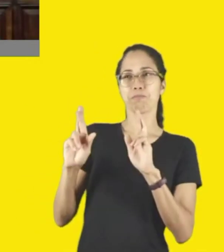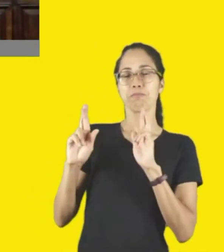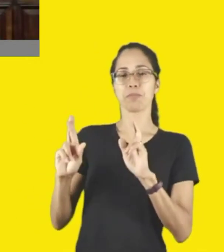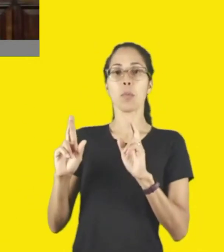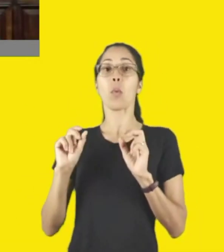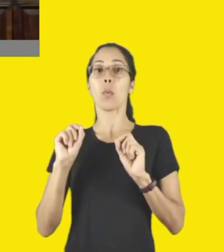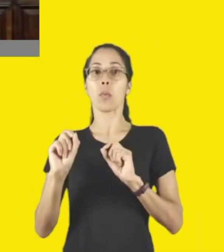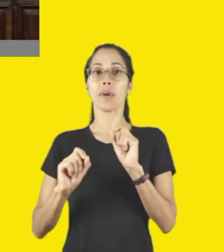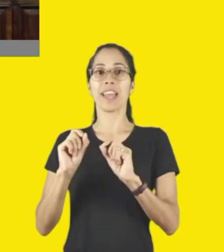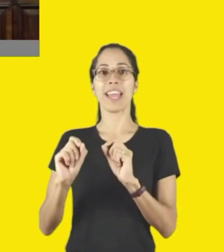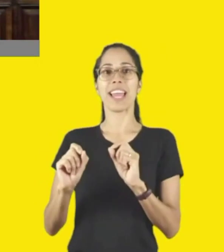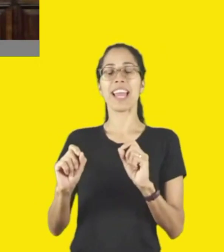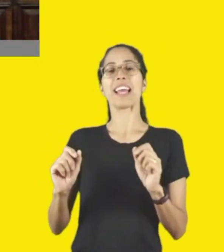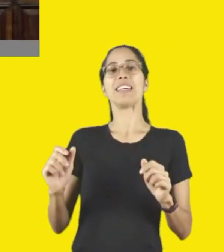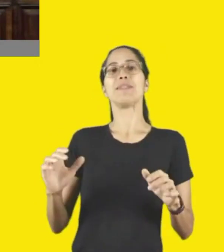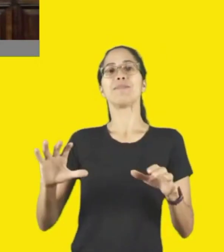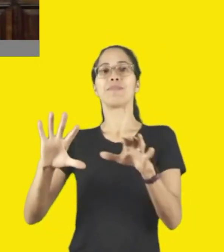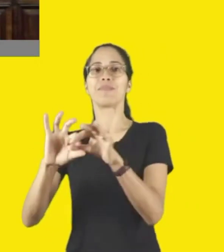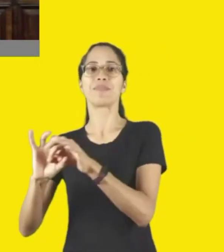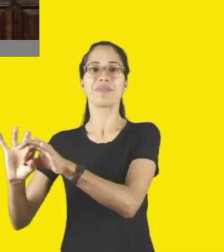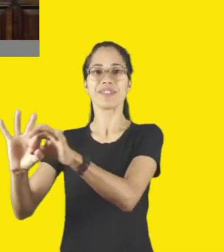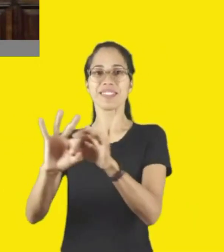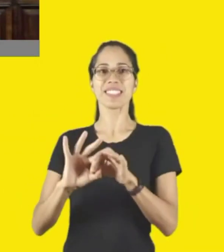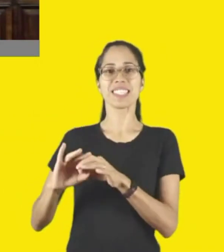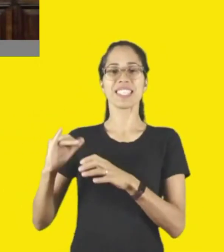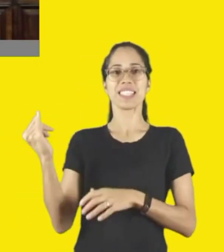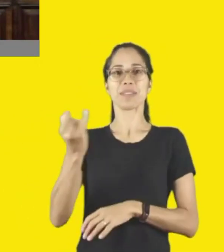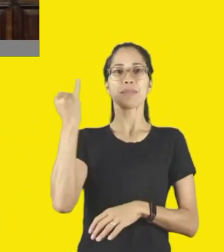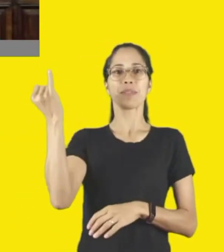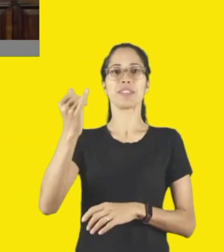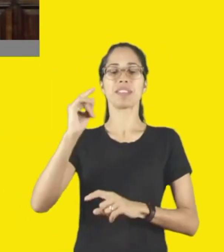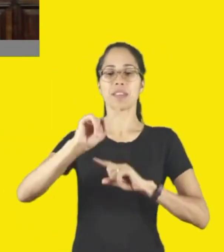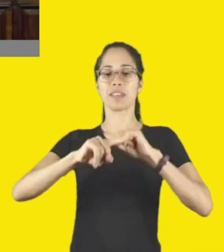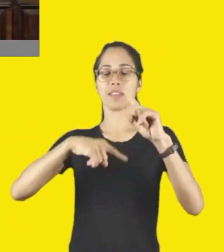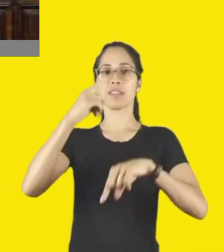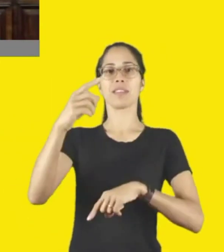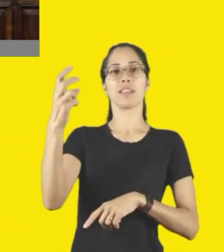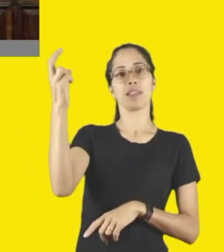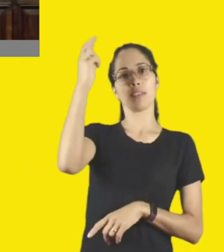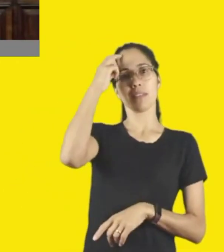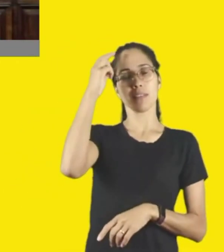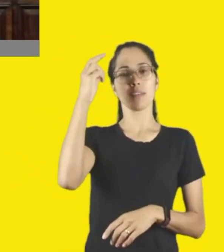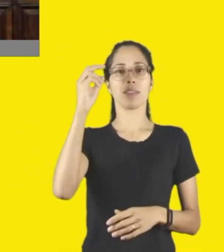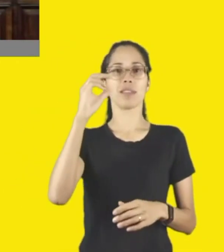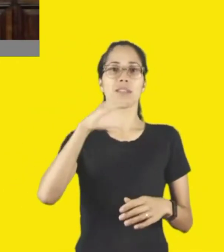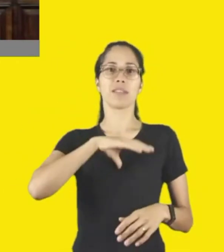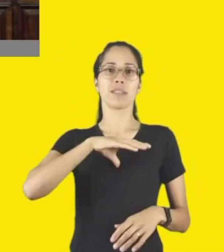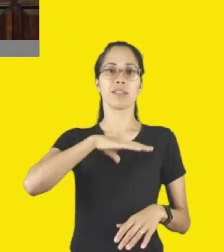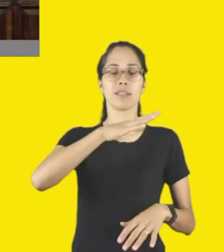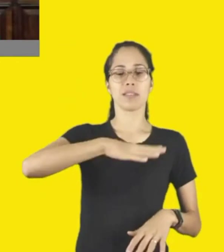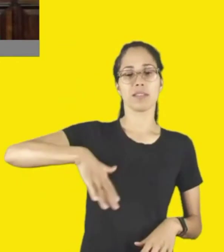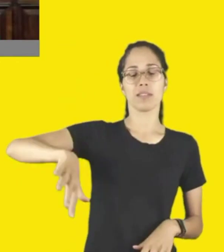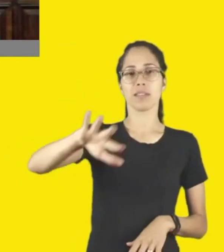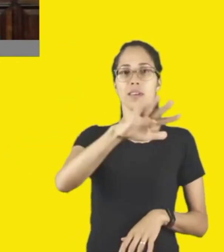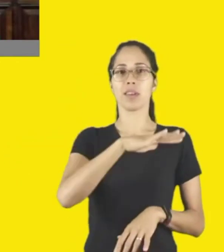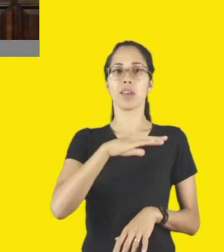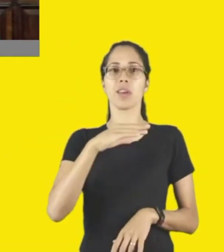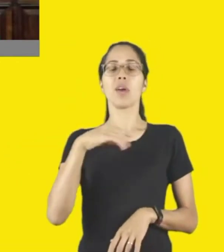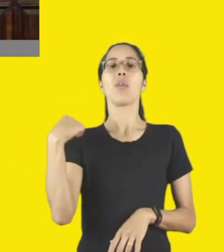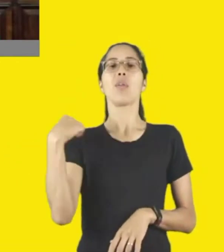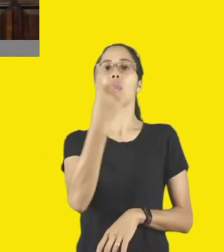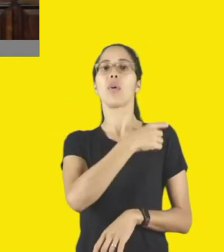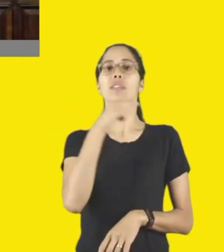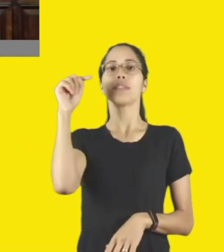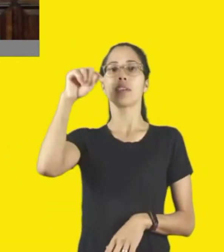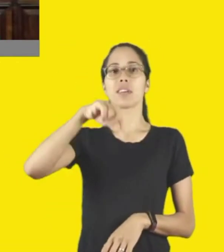as parcerias tão importantes para o desenvolvimento e expansão da cultura nos municípios. Nós, na Satuba, já experimentamos caminhar